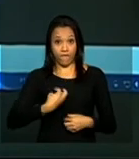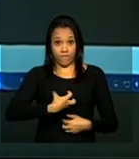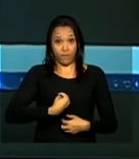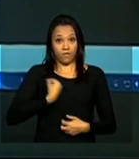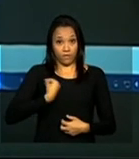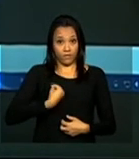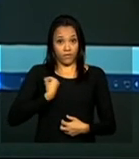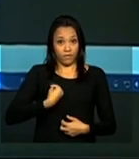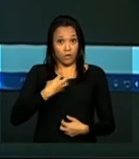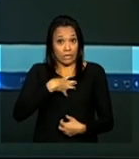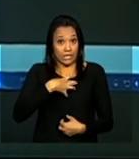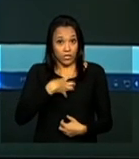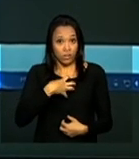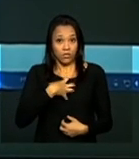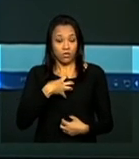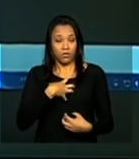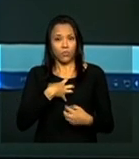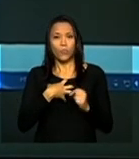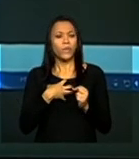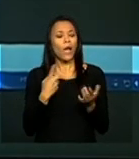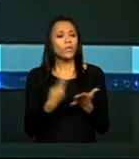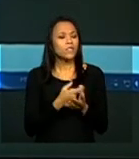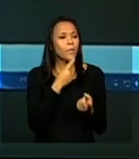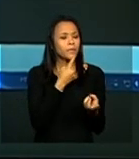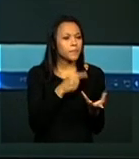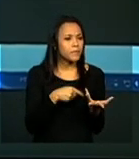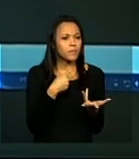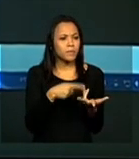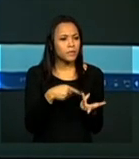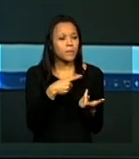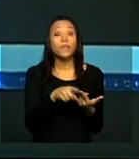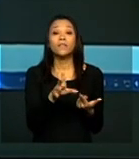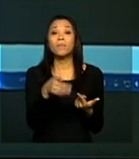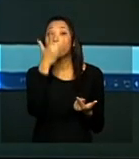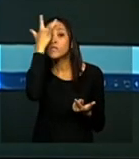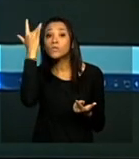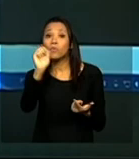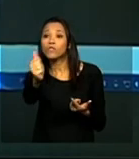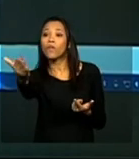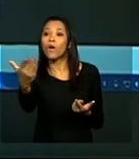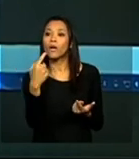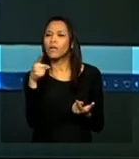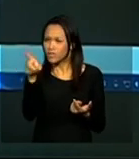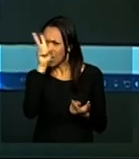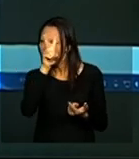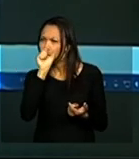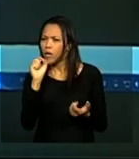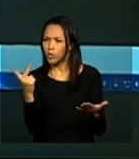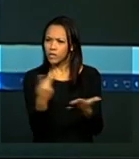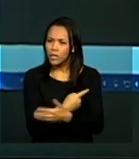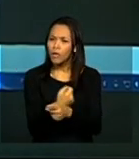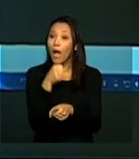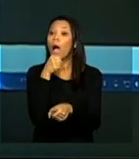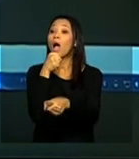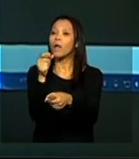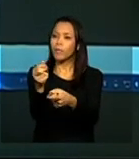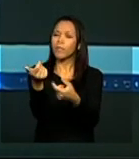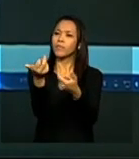principais protagonistas, mas também das pessoas, da gente comum que tem lembranças que de alguma forma ou de outra foram